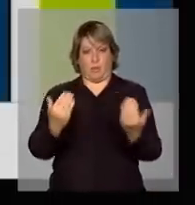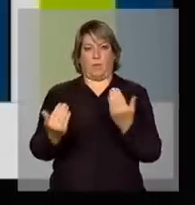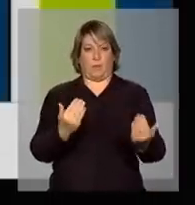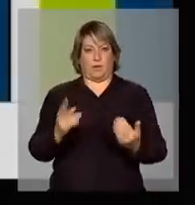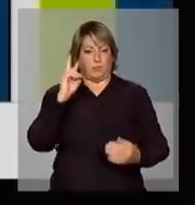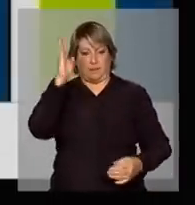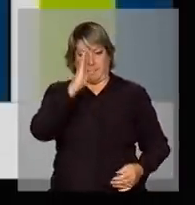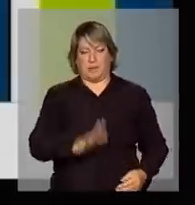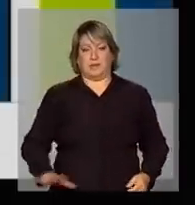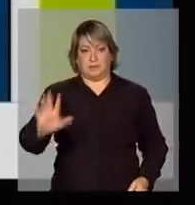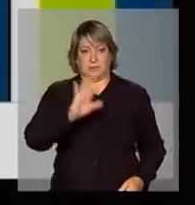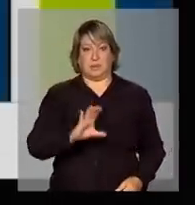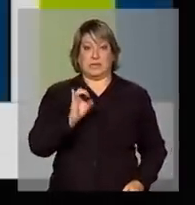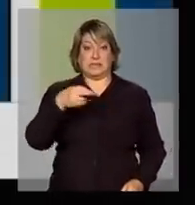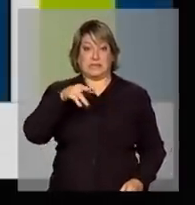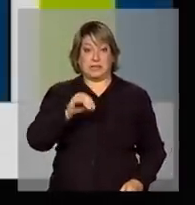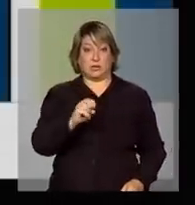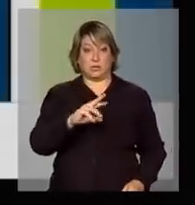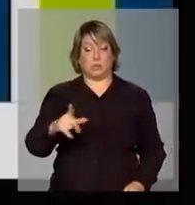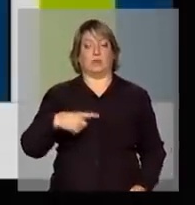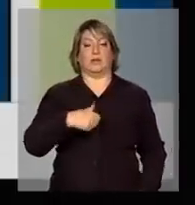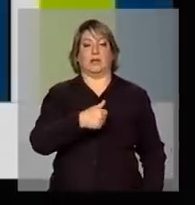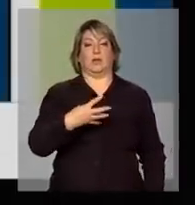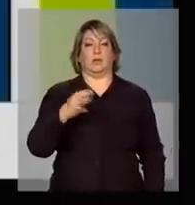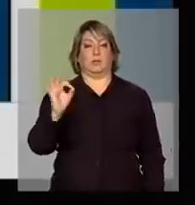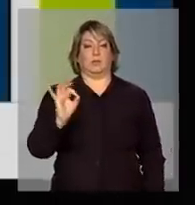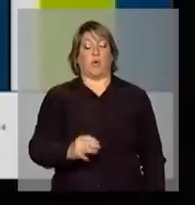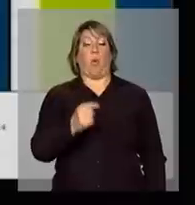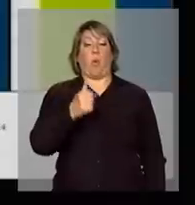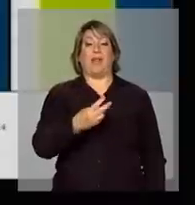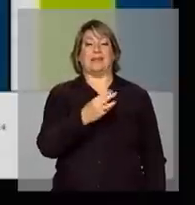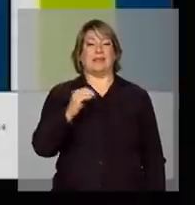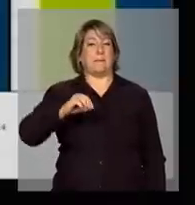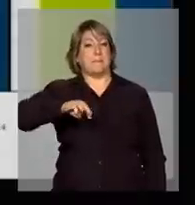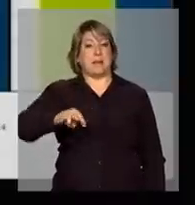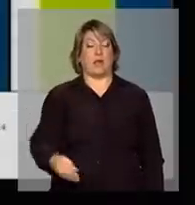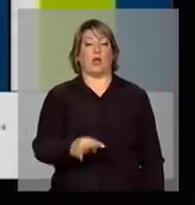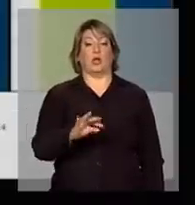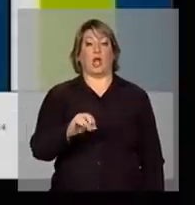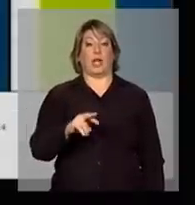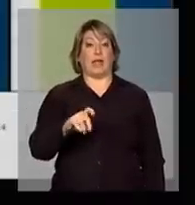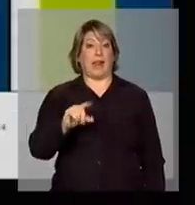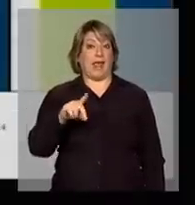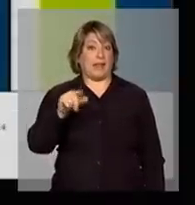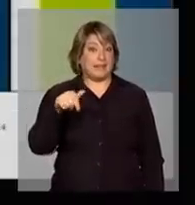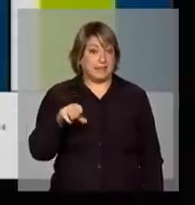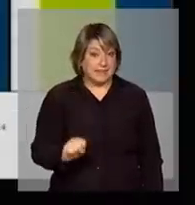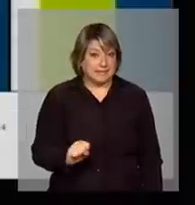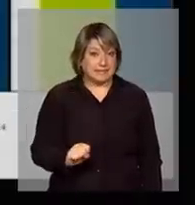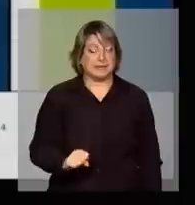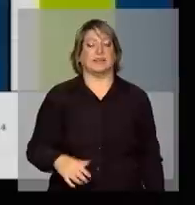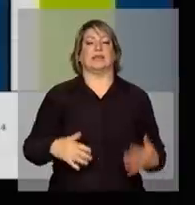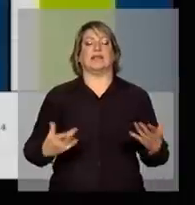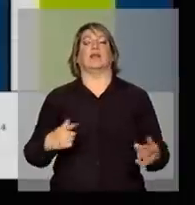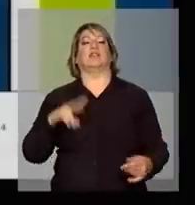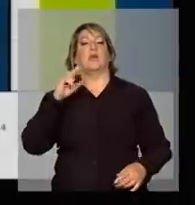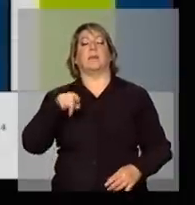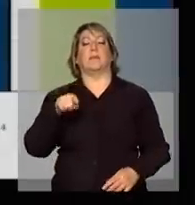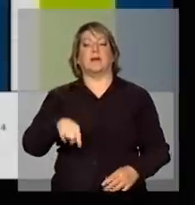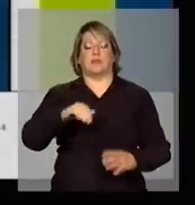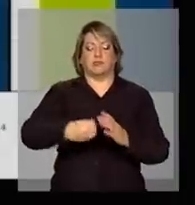e Centro-Sul, 14%, quase 300 milhões de toneladas. Em relação à produção de açúcar,